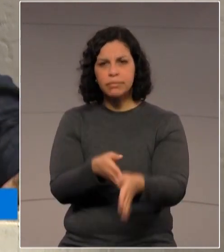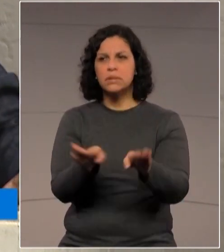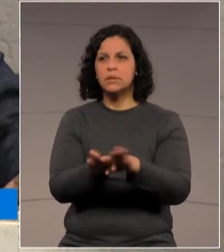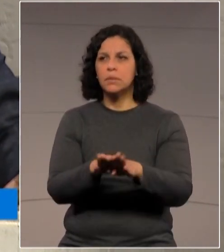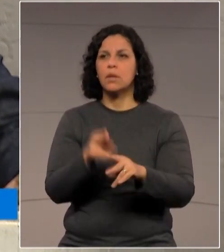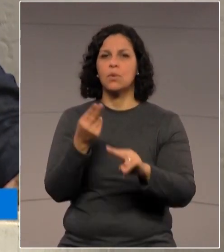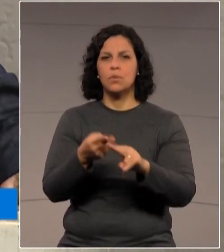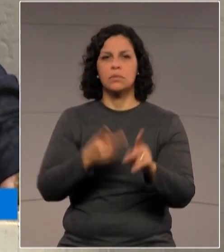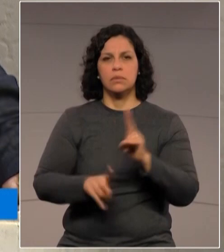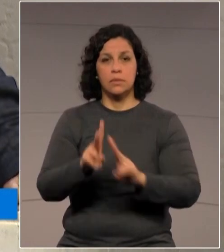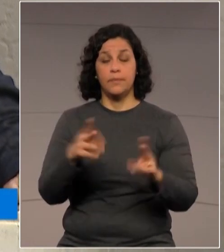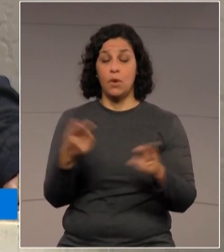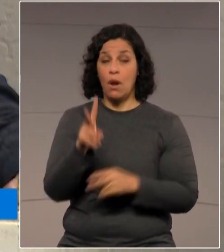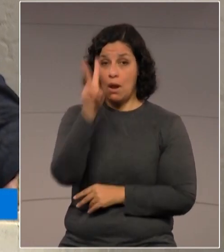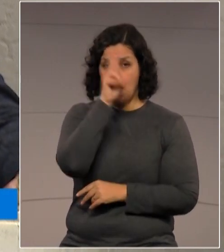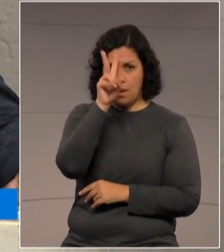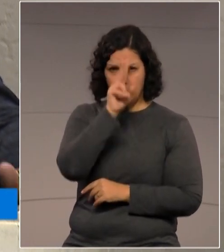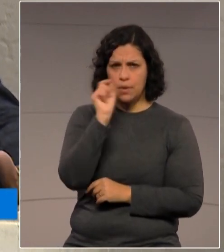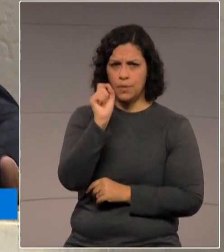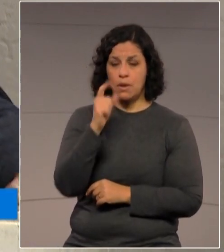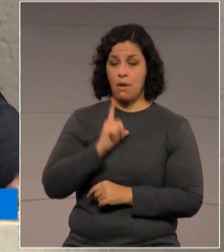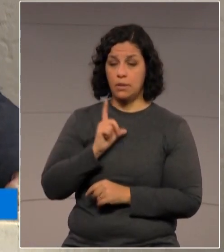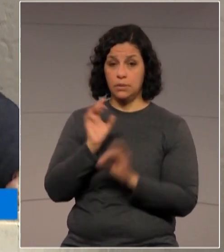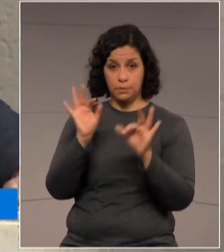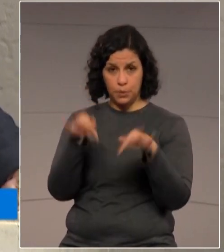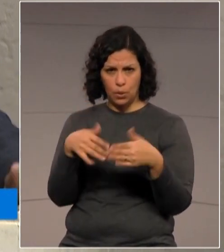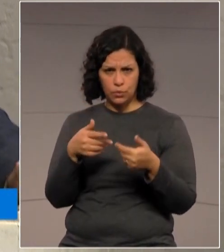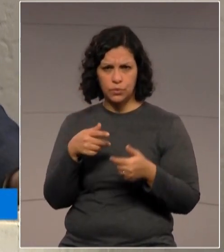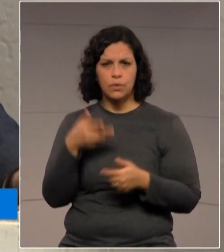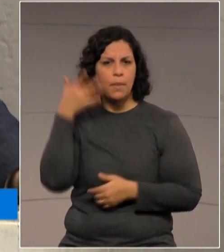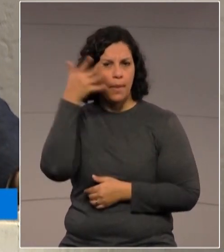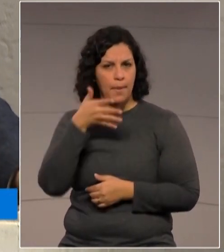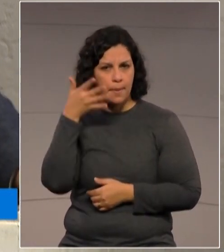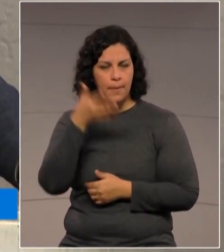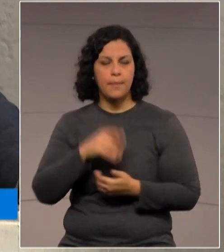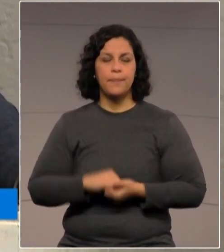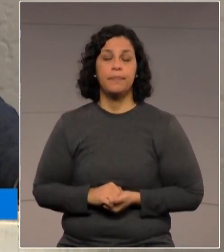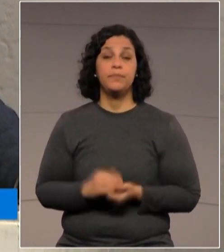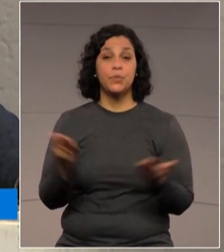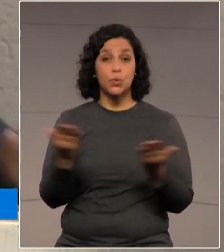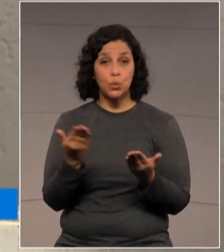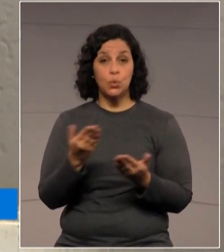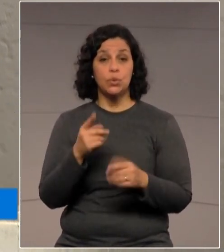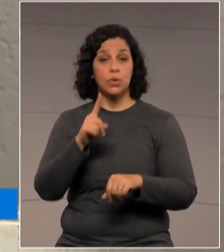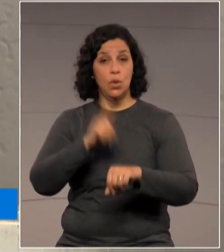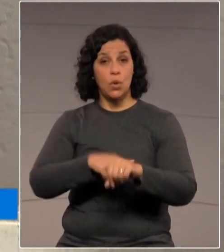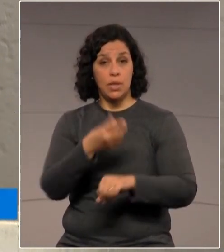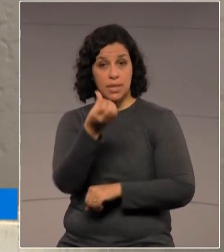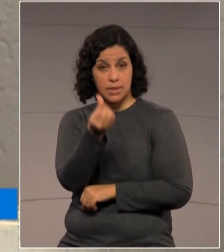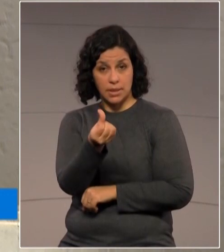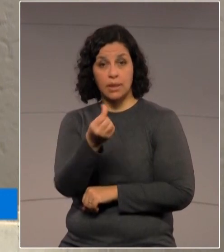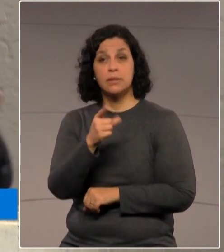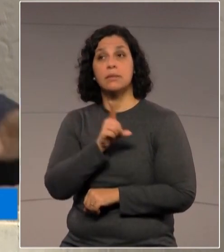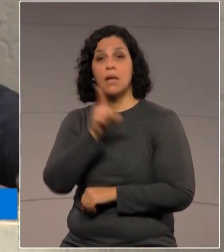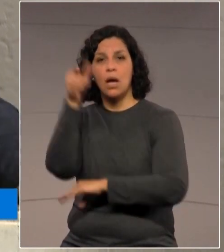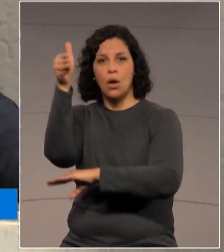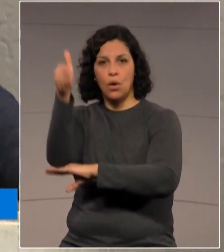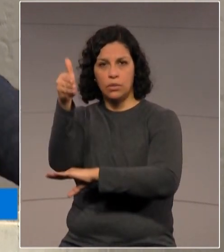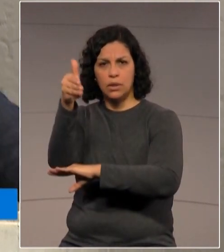competente. Quero só lembrar, antes do término da minha fala, que hoje, às 18h30, no Hotel San Juan,